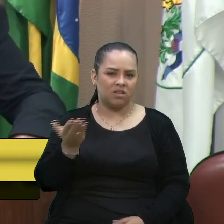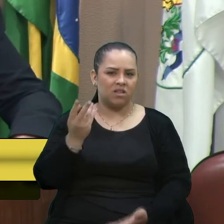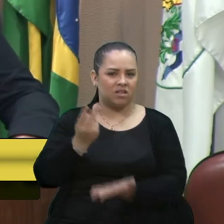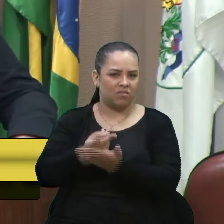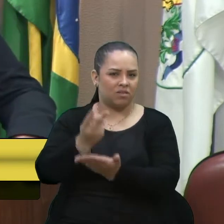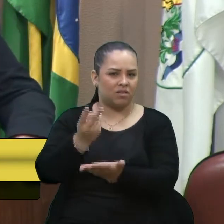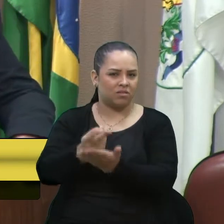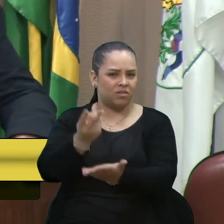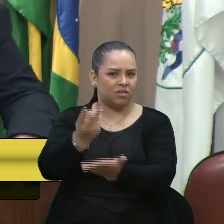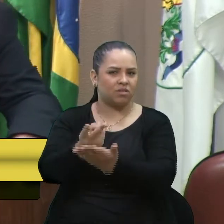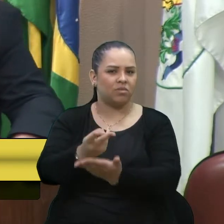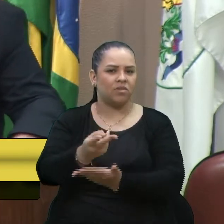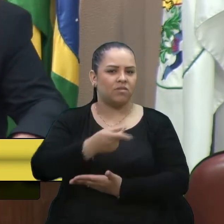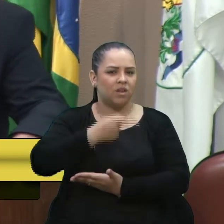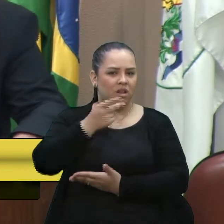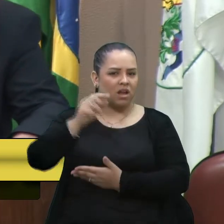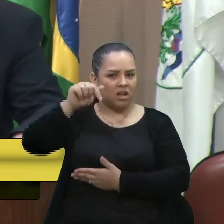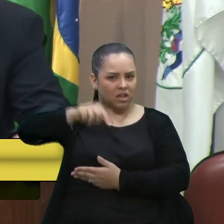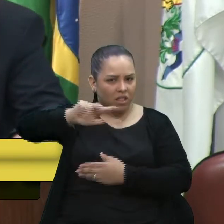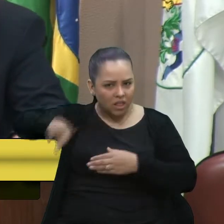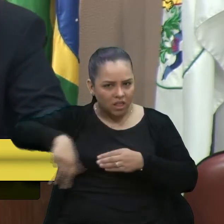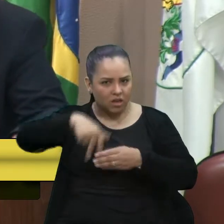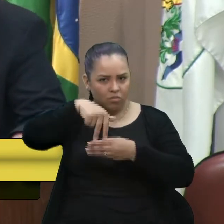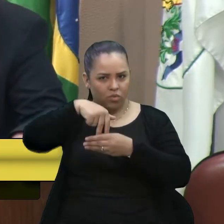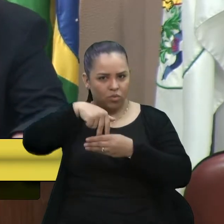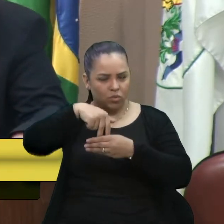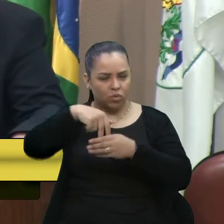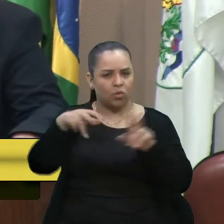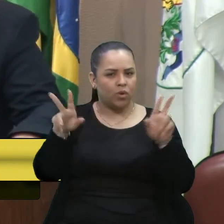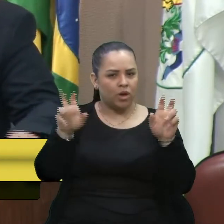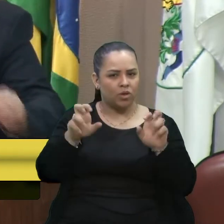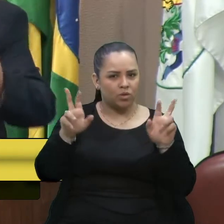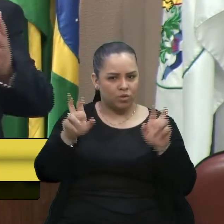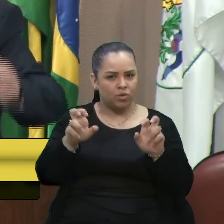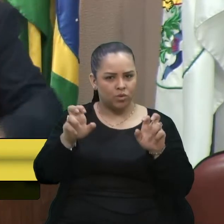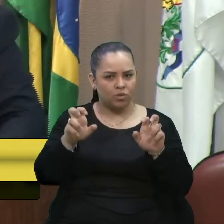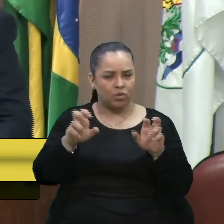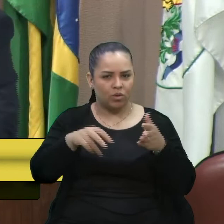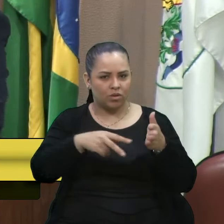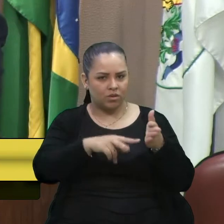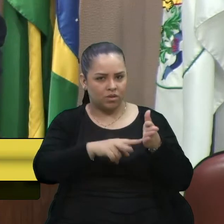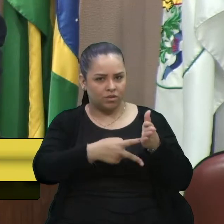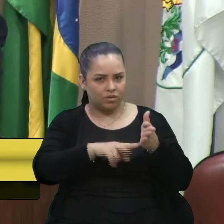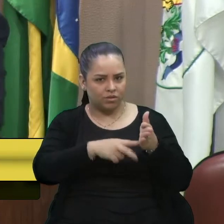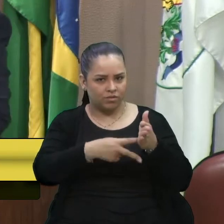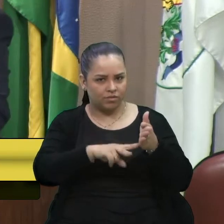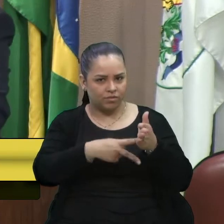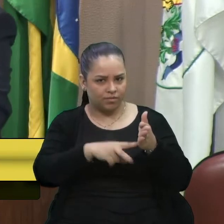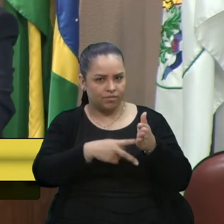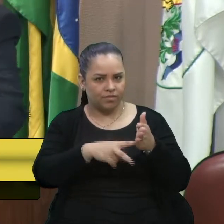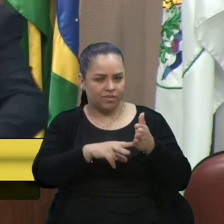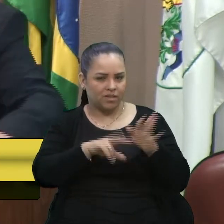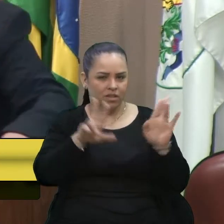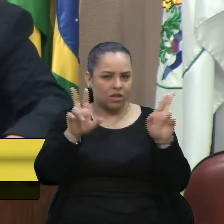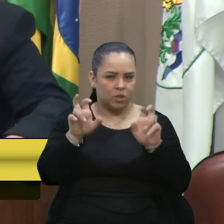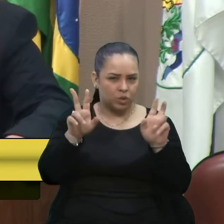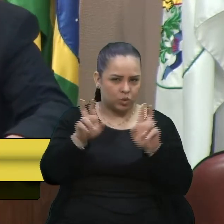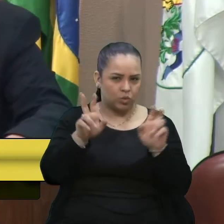aqui na tribuna, né? Quanto à questão sobre os sindicatos metalúrgicos, sobre essas questões aí.